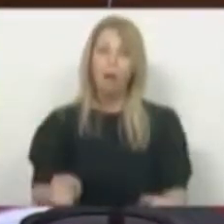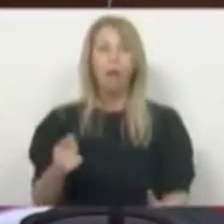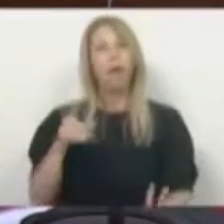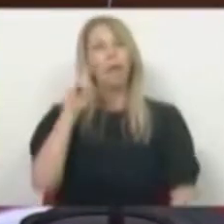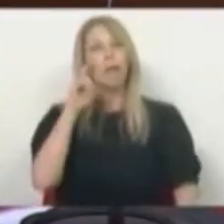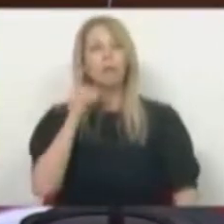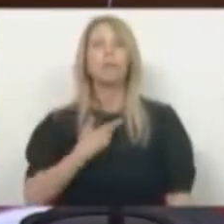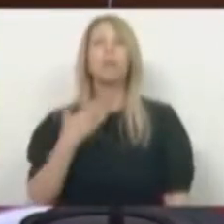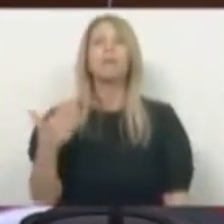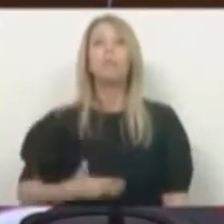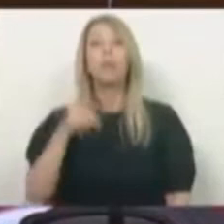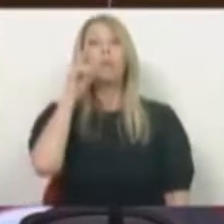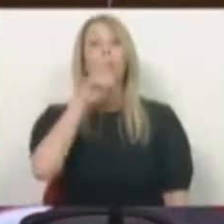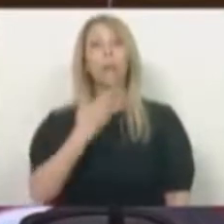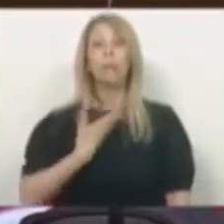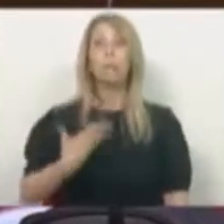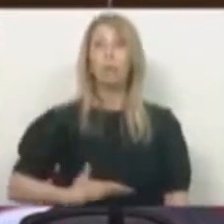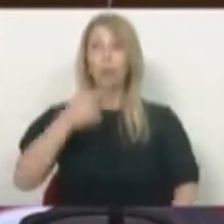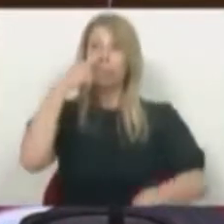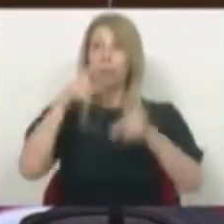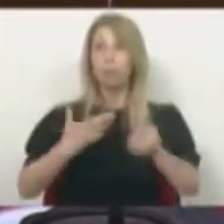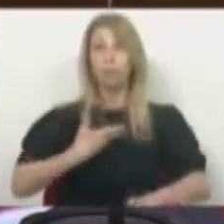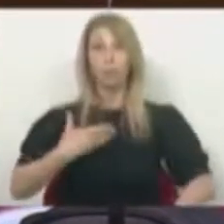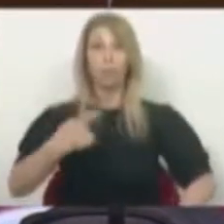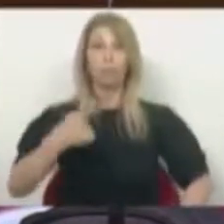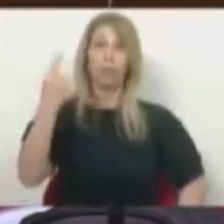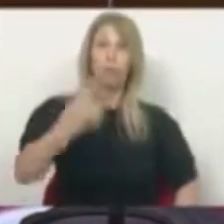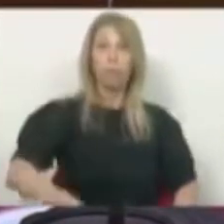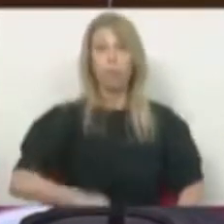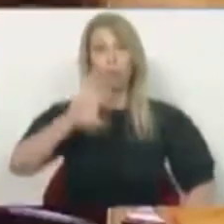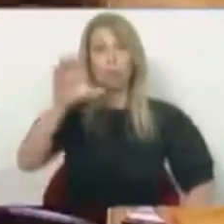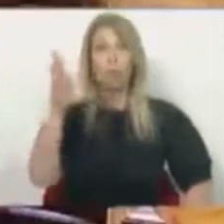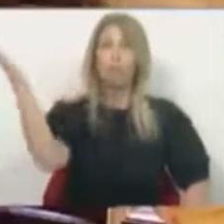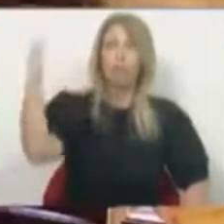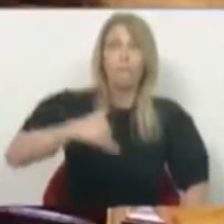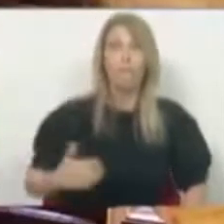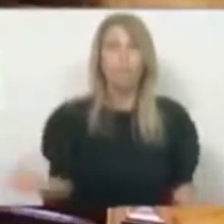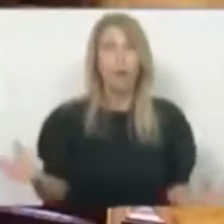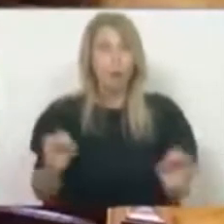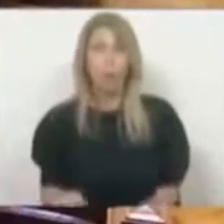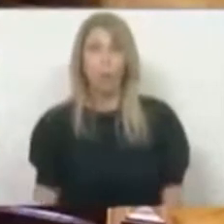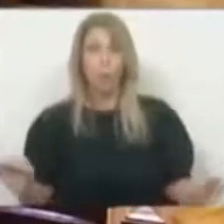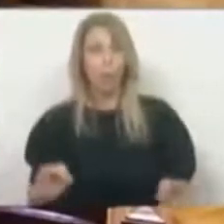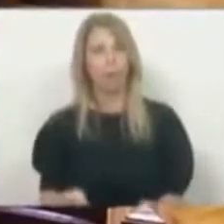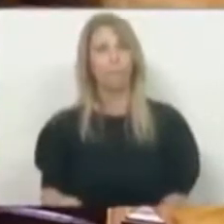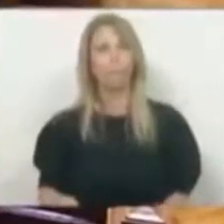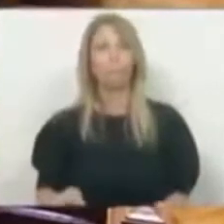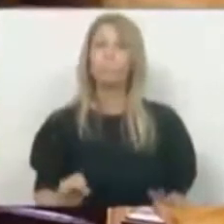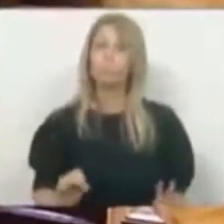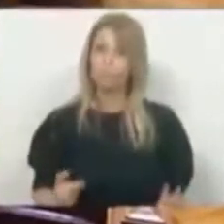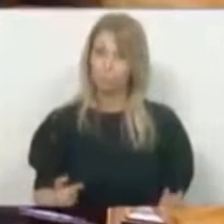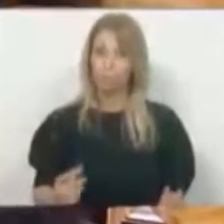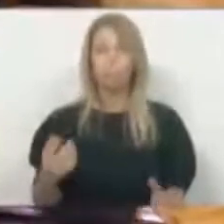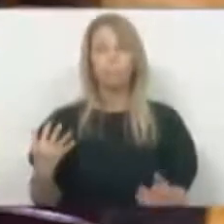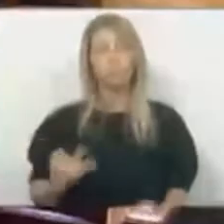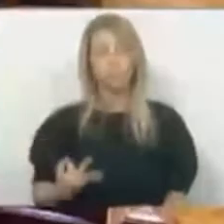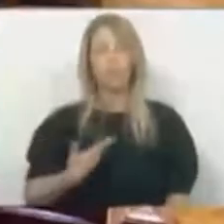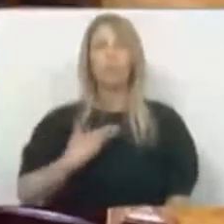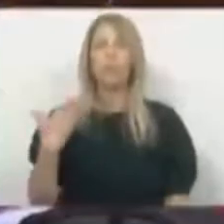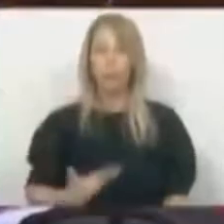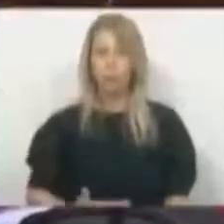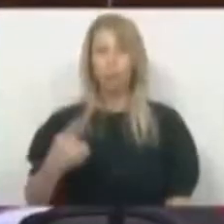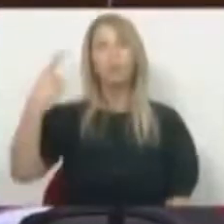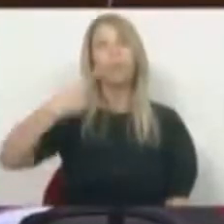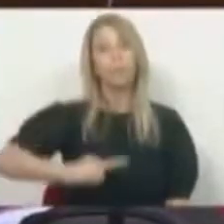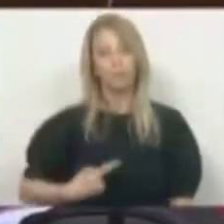às pessoas que não têm os direitos de cidadania dos países de onde vêm, com direitos, com deveres, com igual